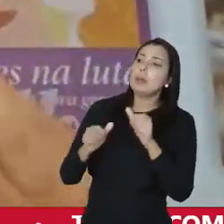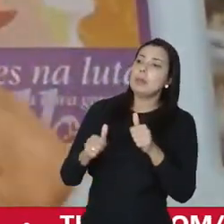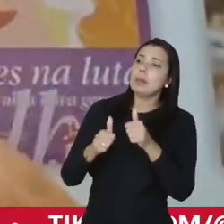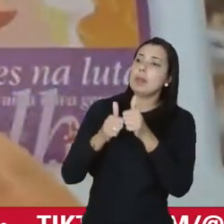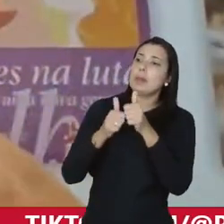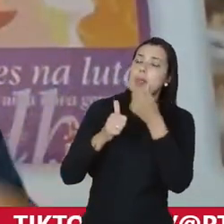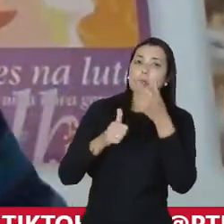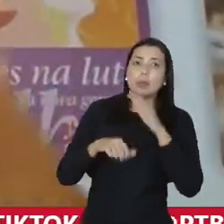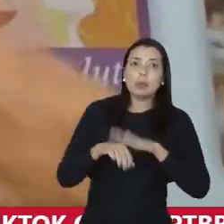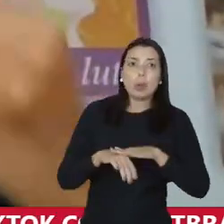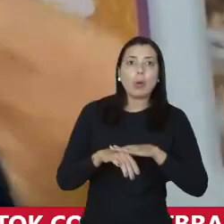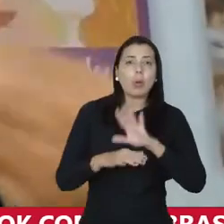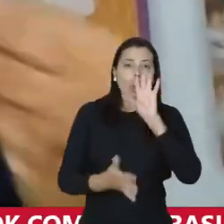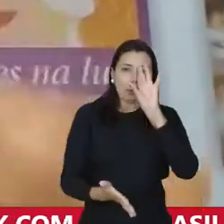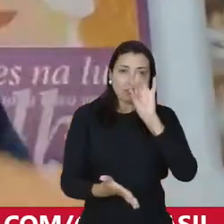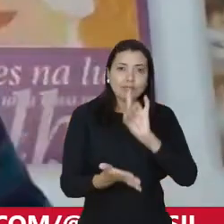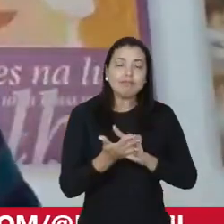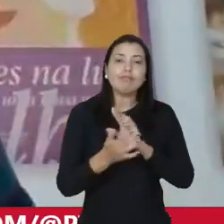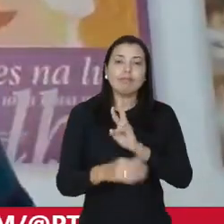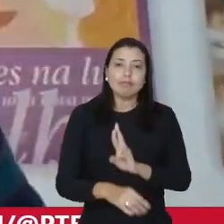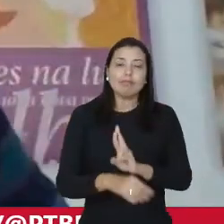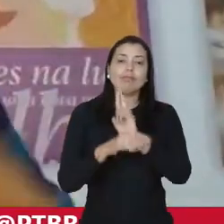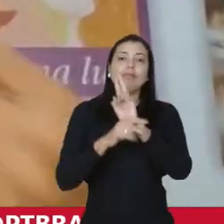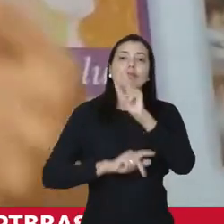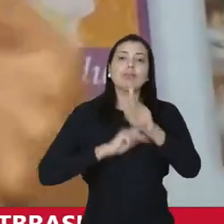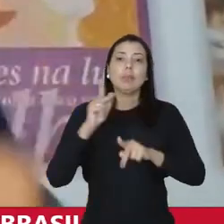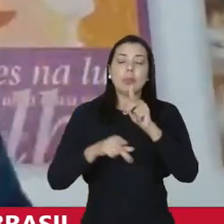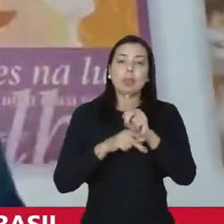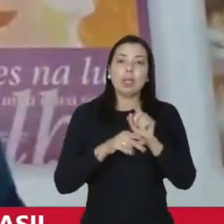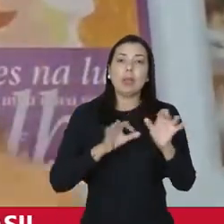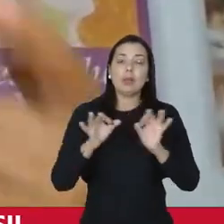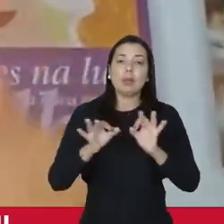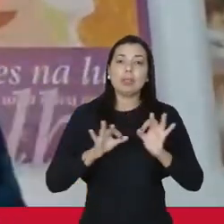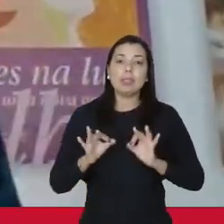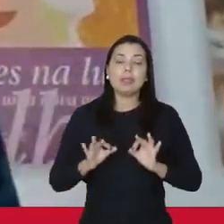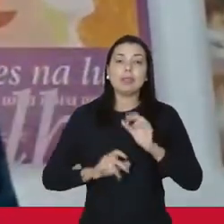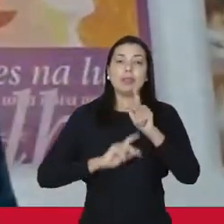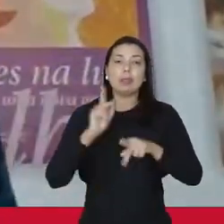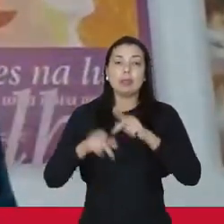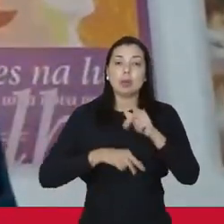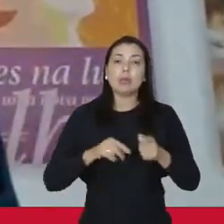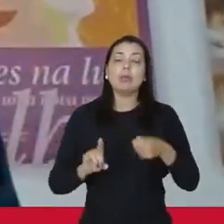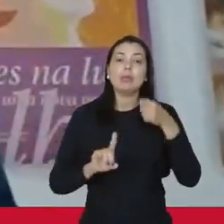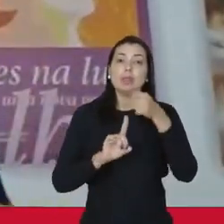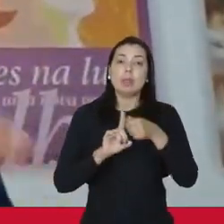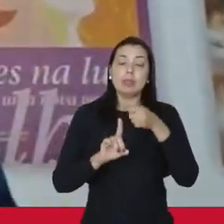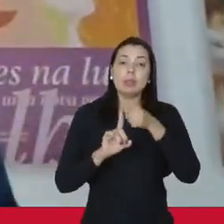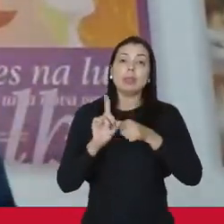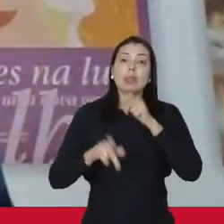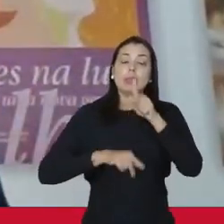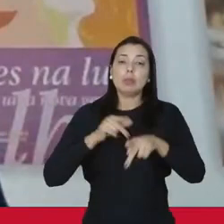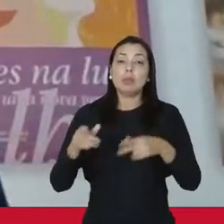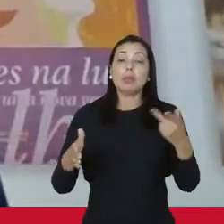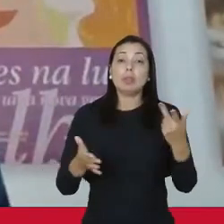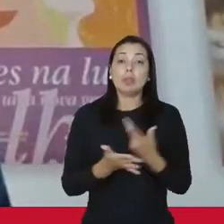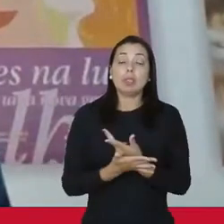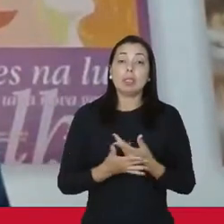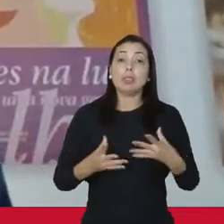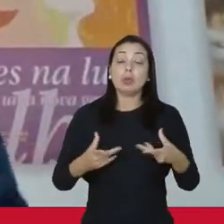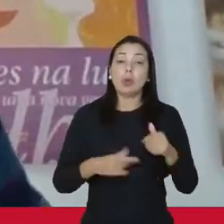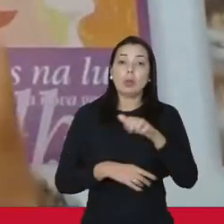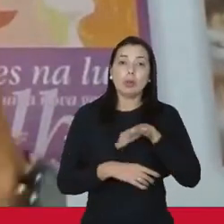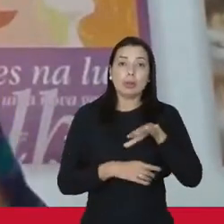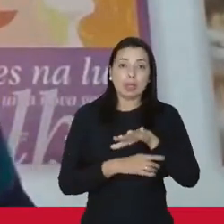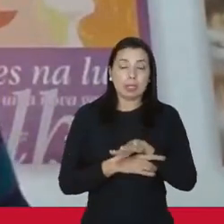mais genuíno de representação popular e de organização do povo e da luta do povo isso está acontecendo em todos os